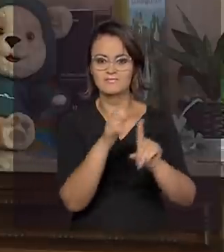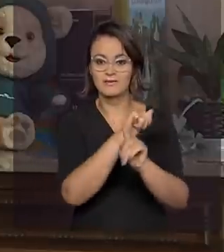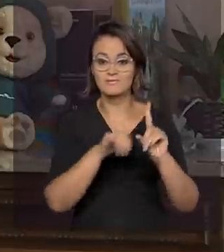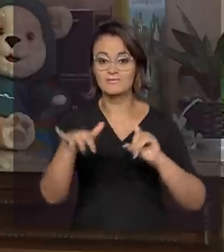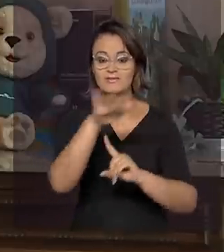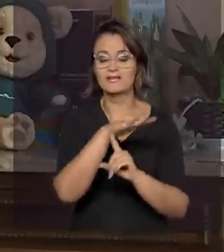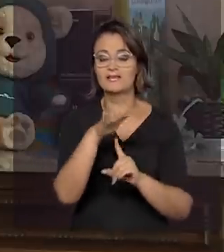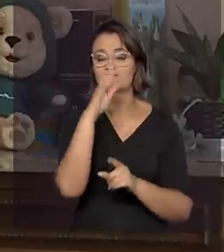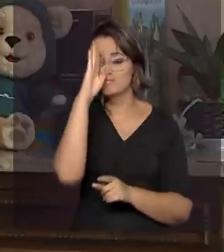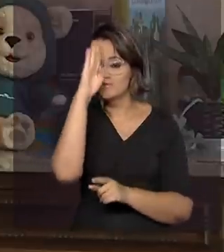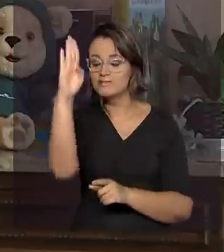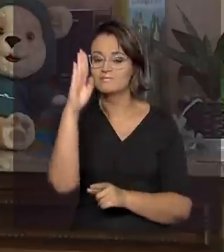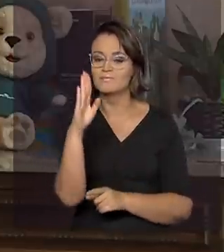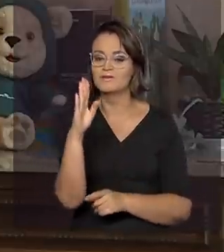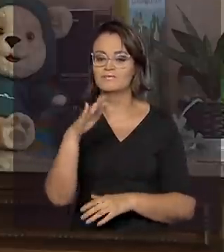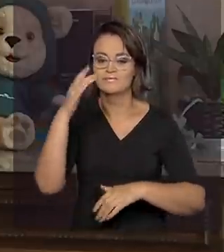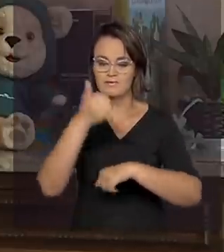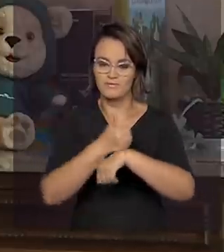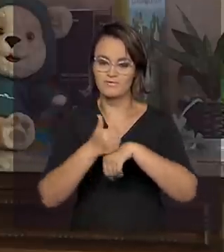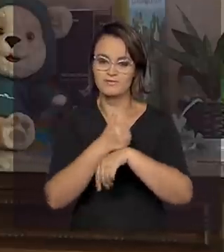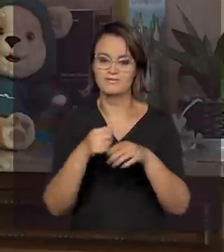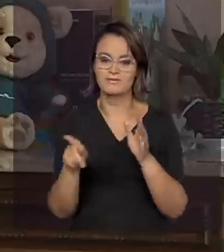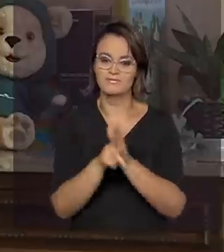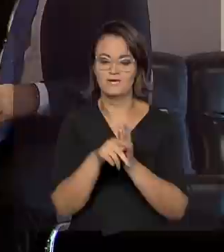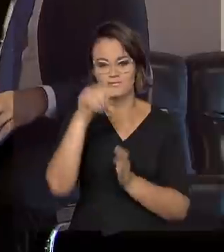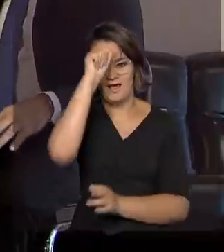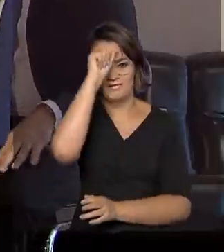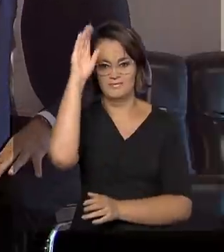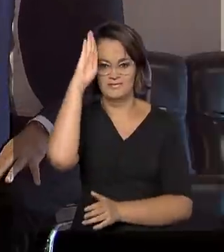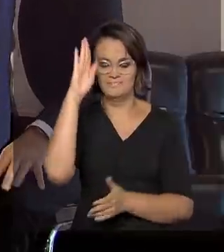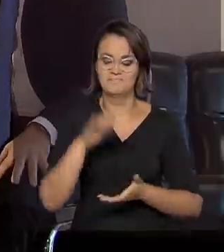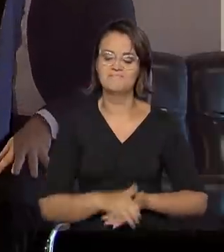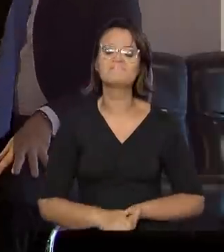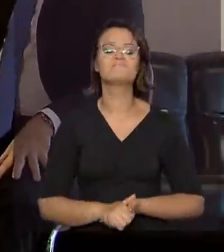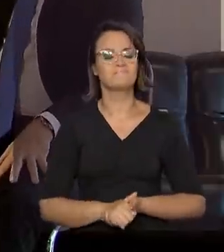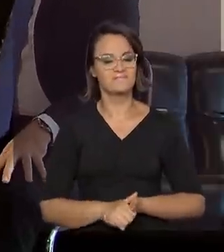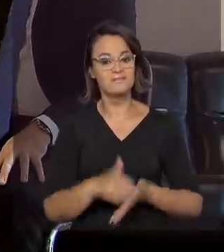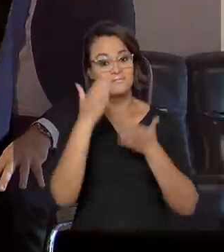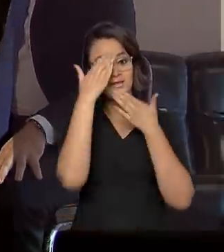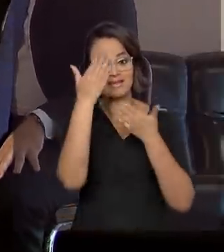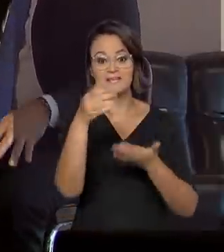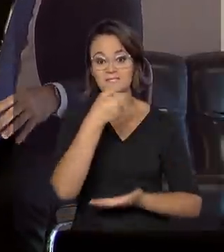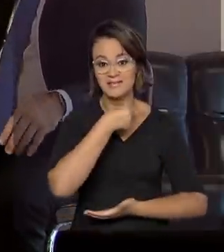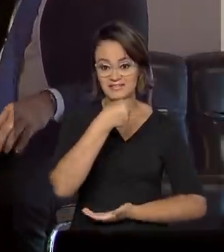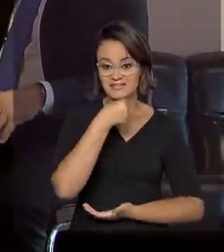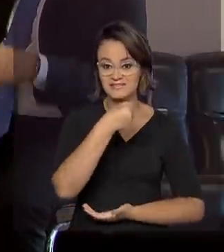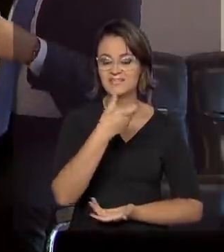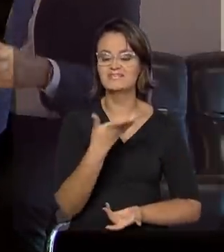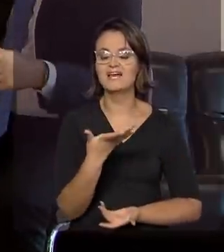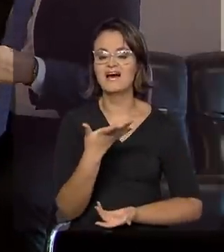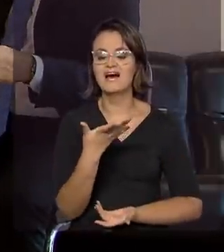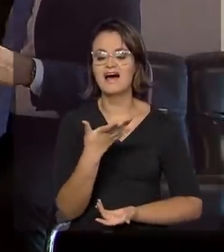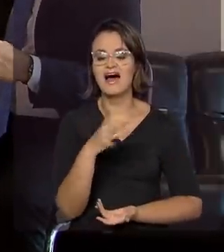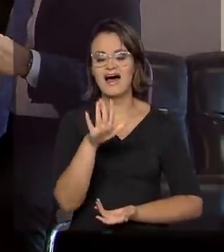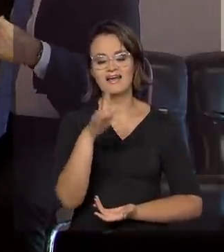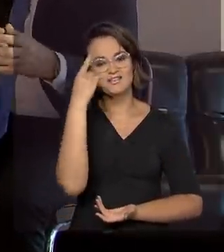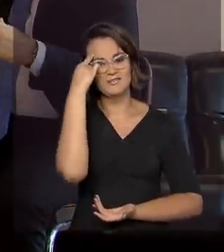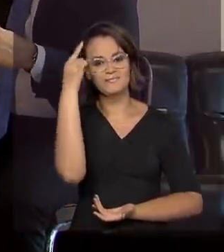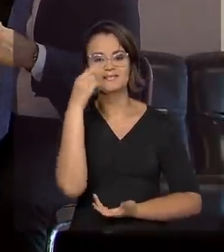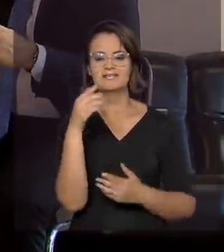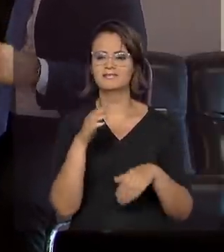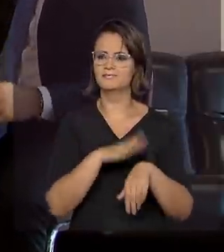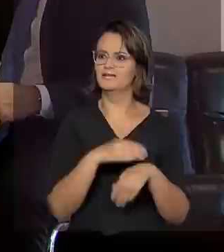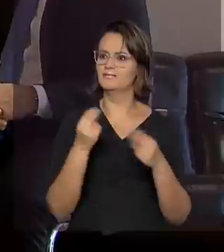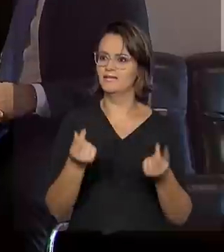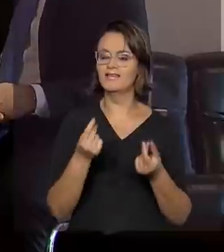sobretudo para os profissionais da área da alfabetização. Secretário, muito obrigado pela entrevista. A gente pensa que o tempo é